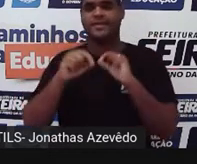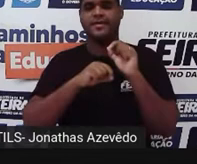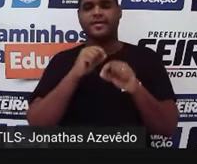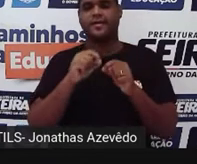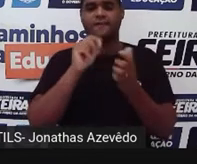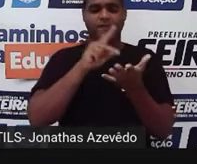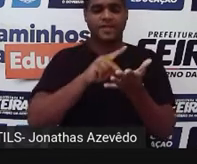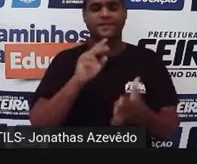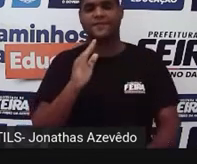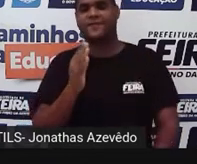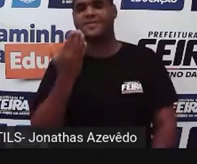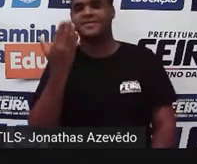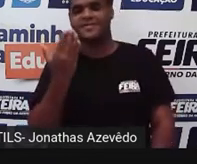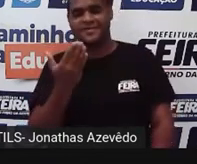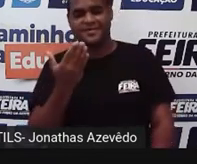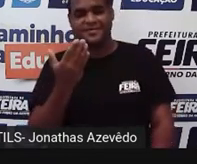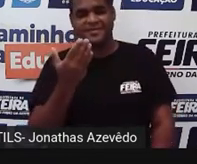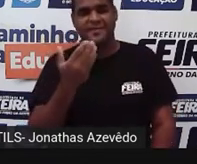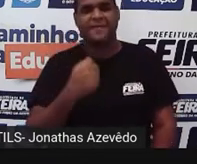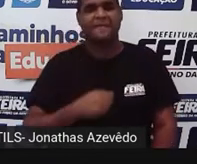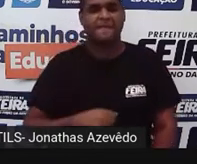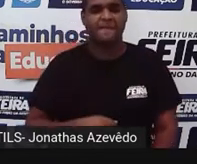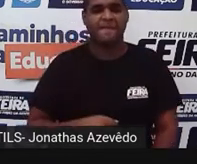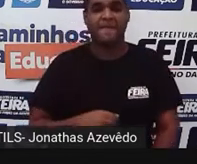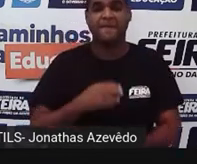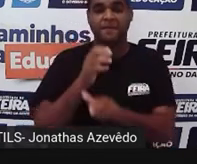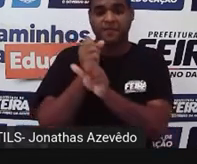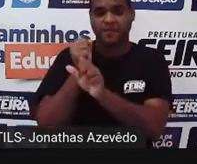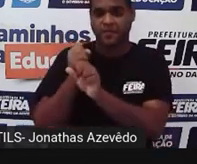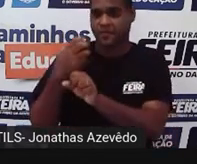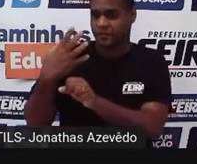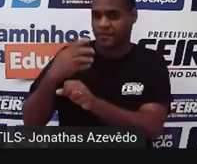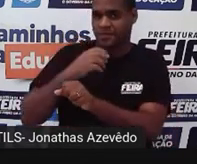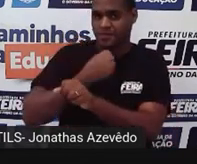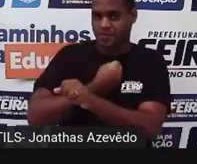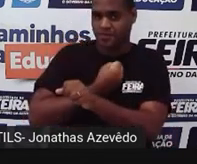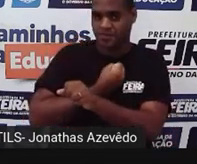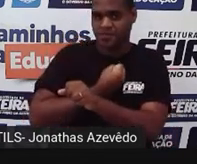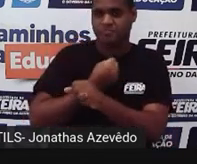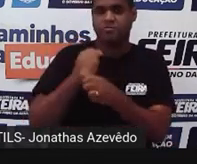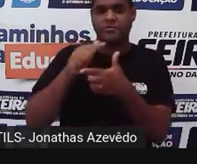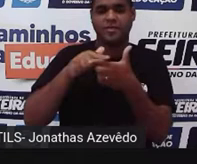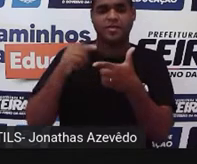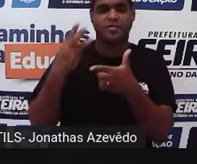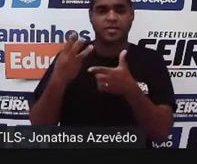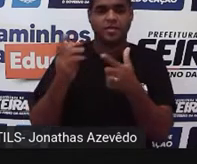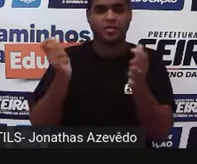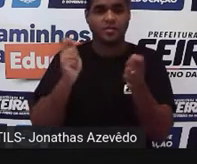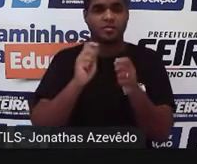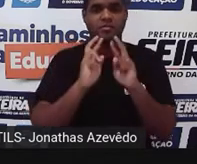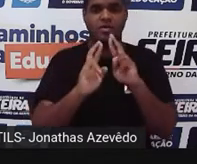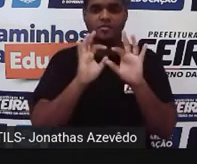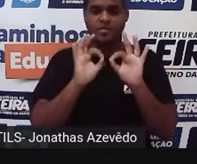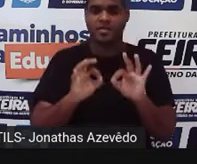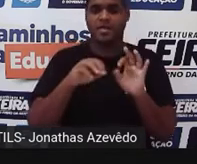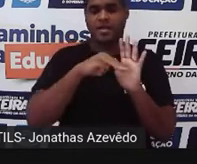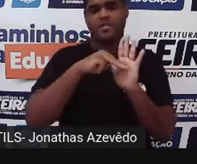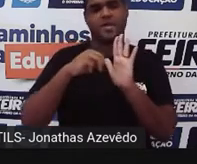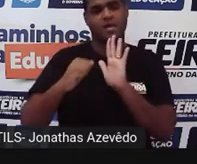de verdadeiro ou falso? Olha só, a soma de 4 números dividido por 3